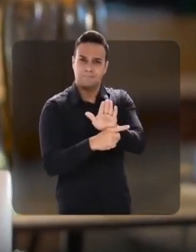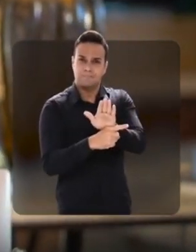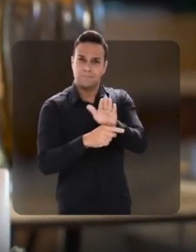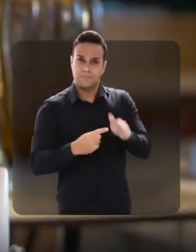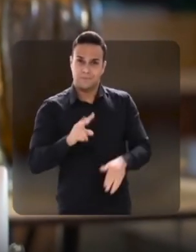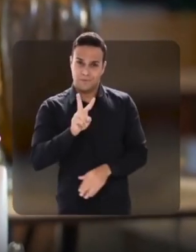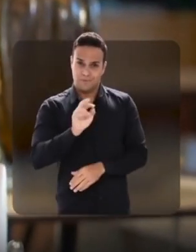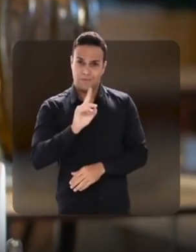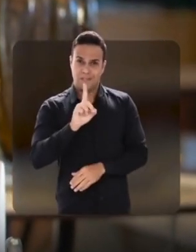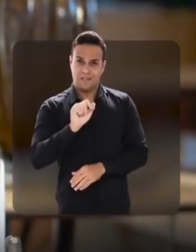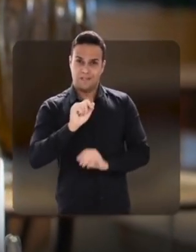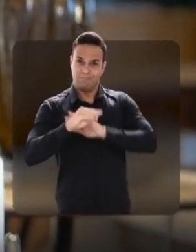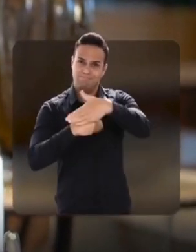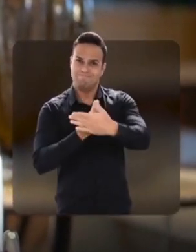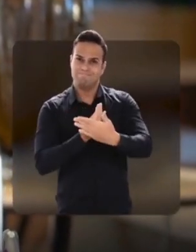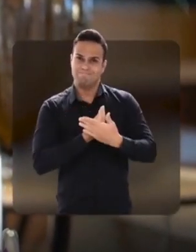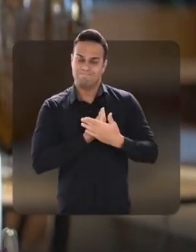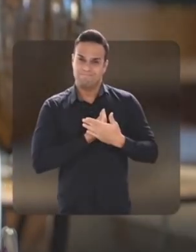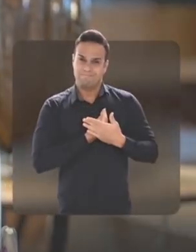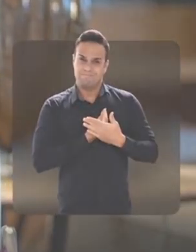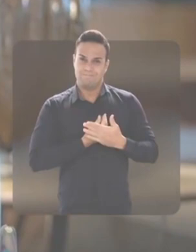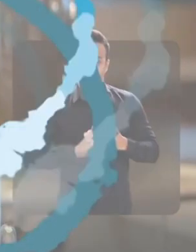envolva. Acolha a Vida.